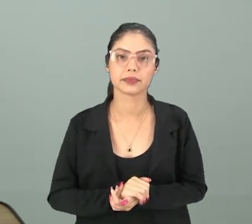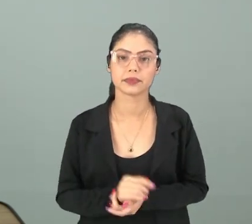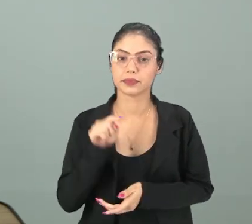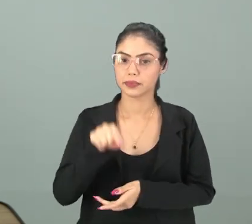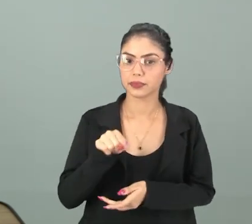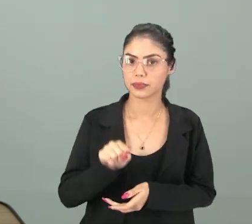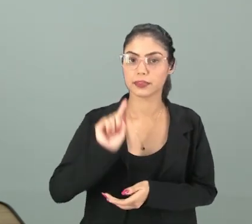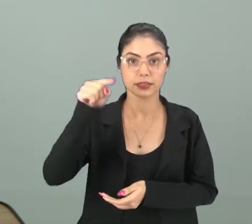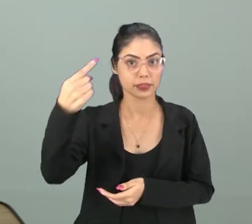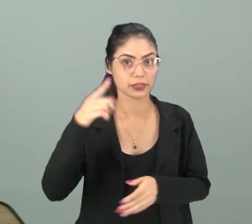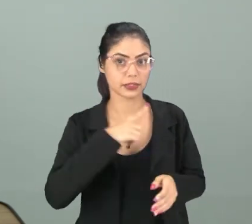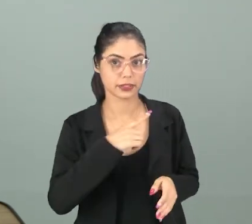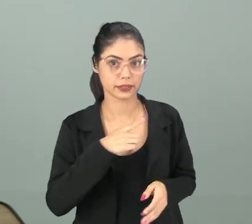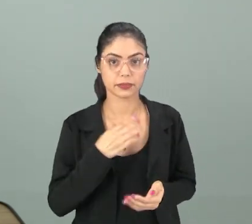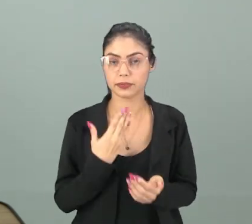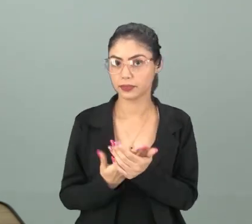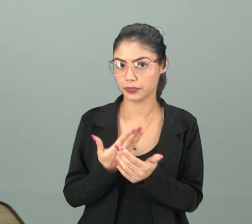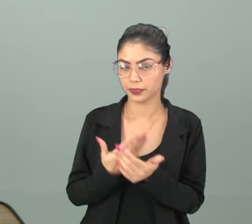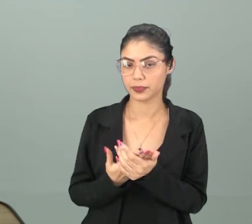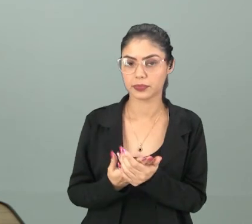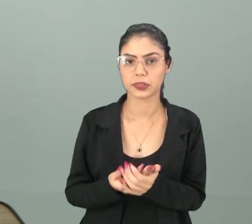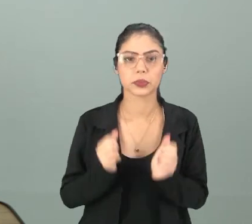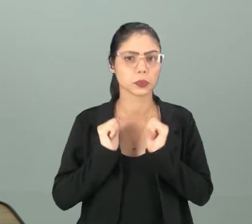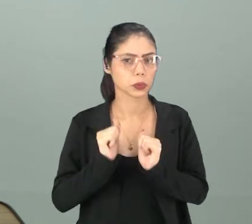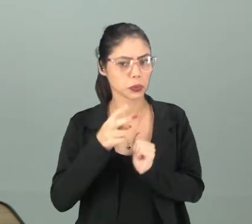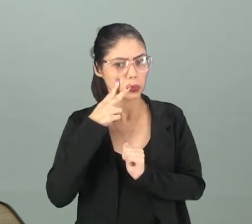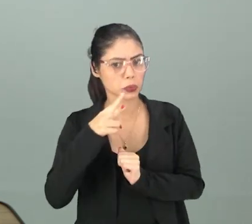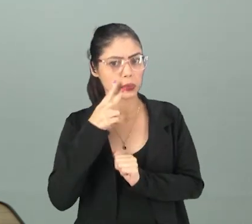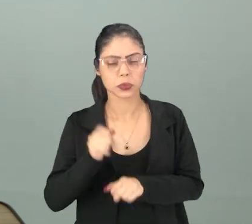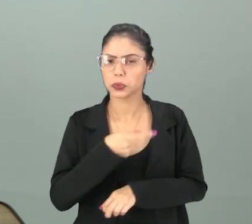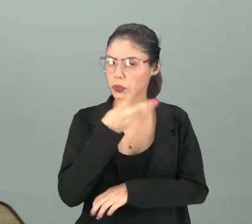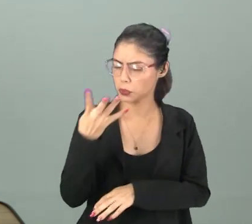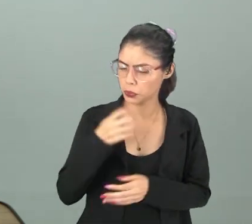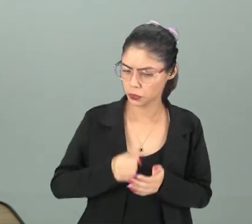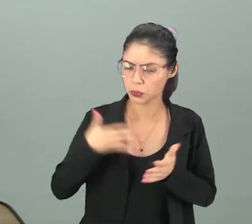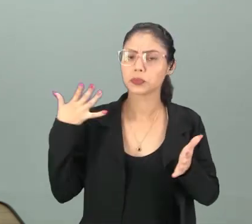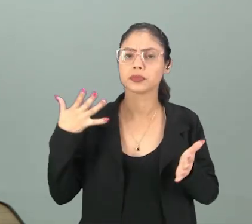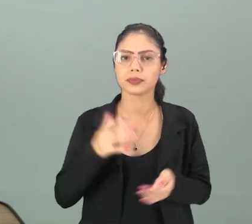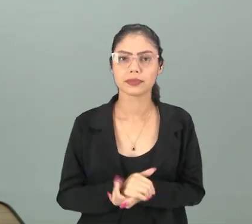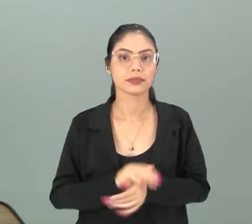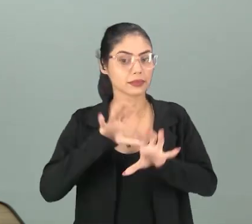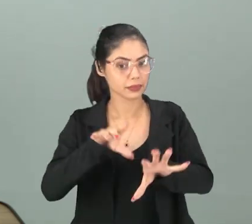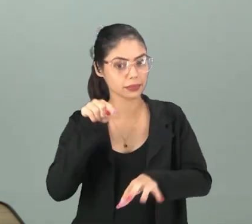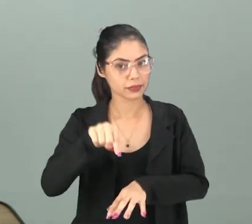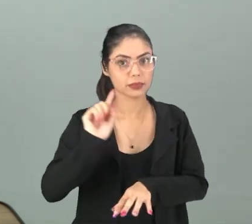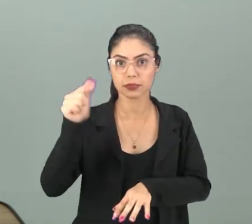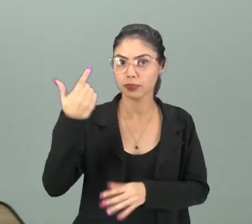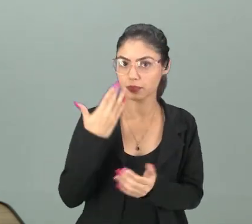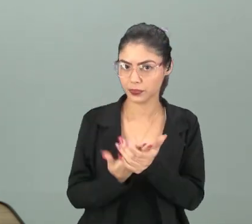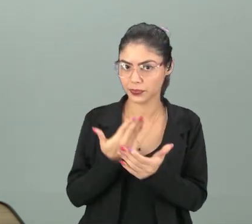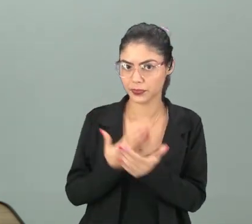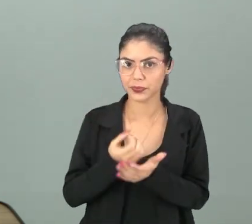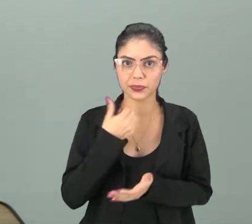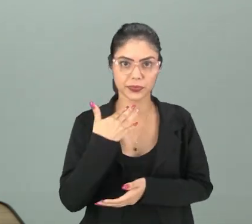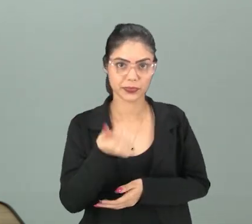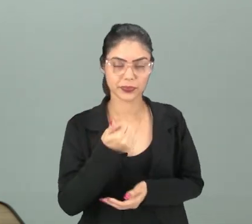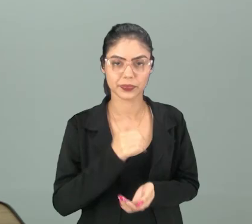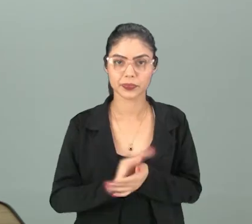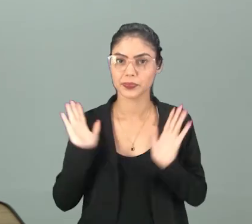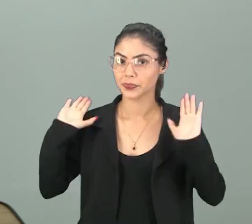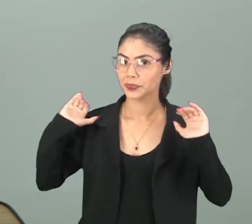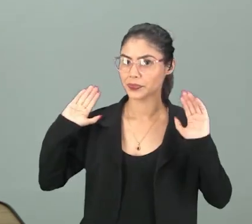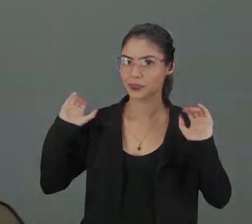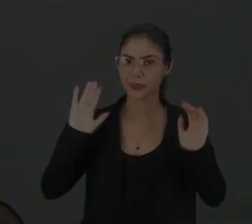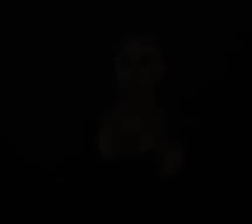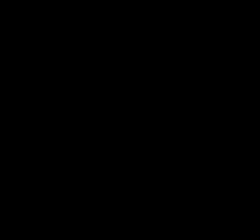Nela lá nós temos essas aulas E você pode assistir quantas vezes você quiser Tanto essa como outras, tá bom? Até